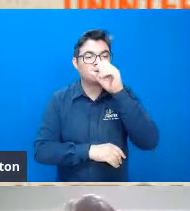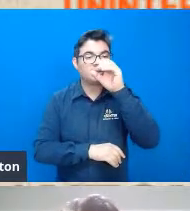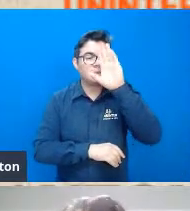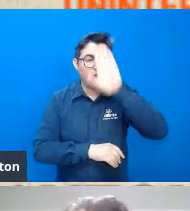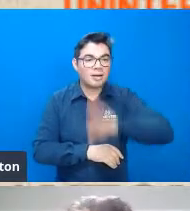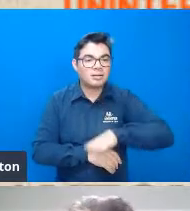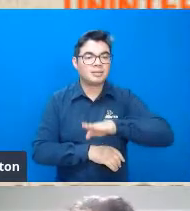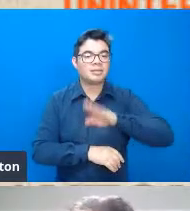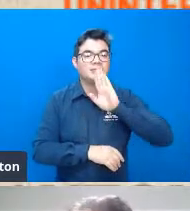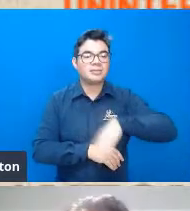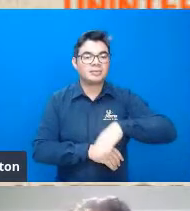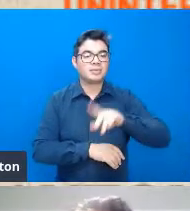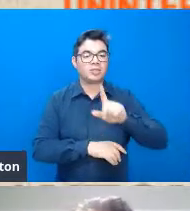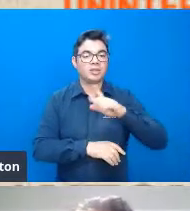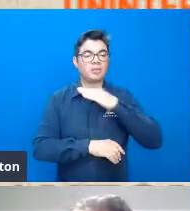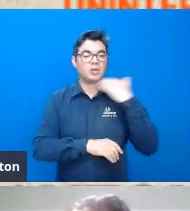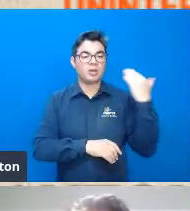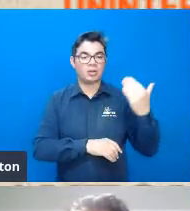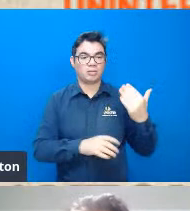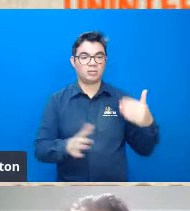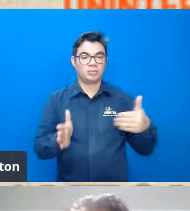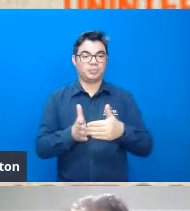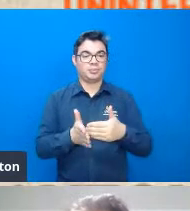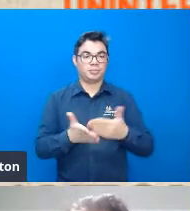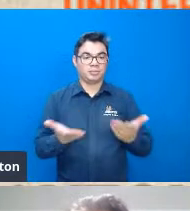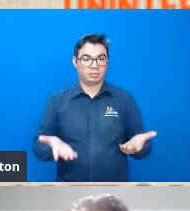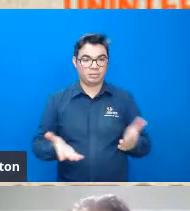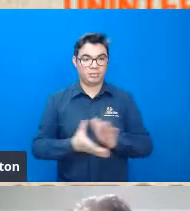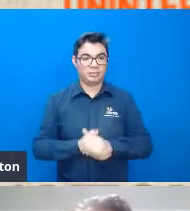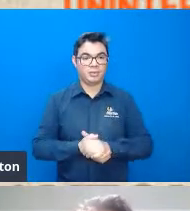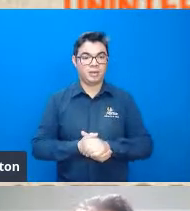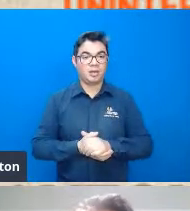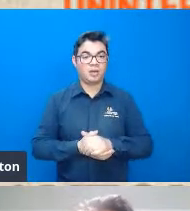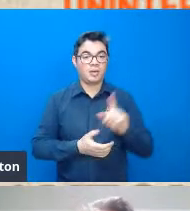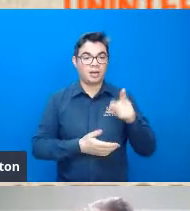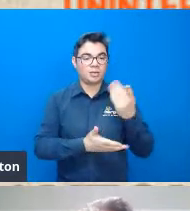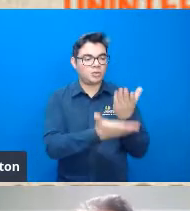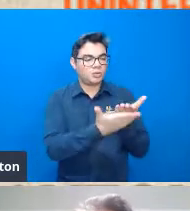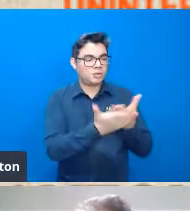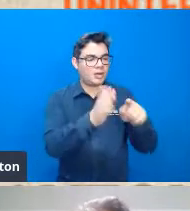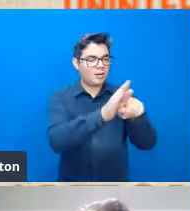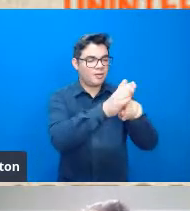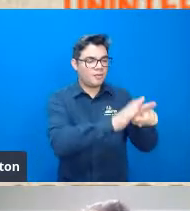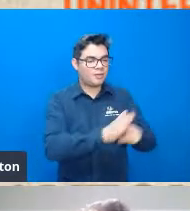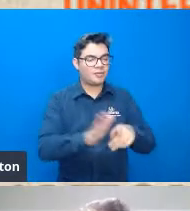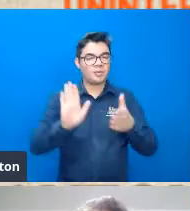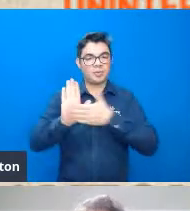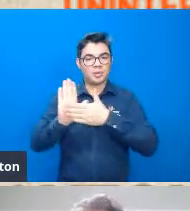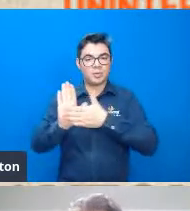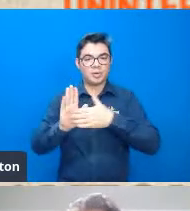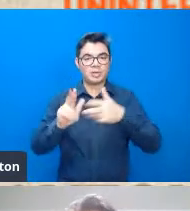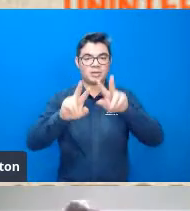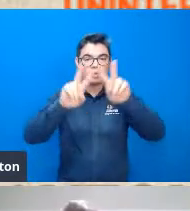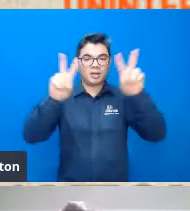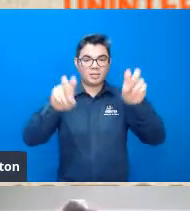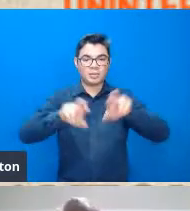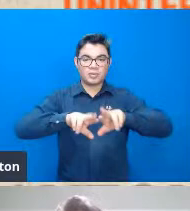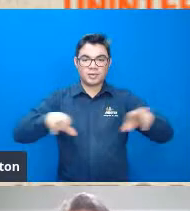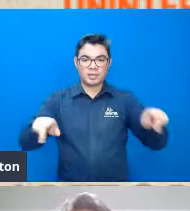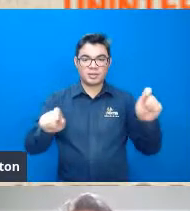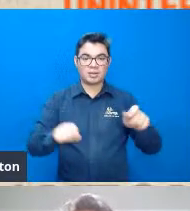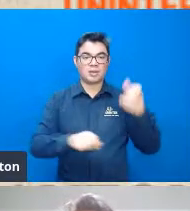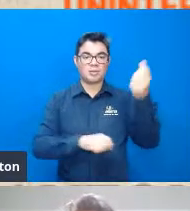dito ele faleceu até o momento da sua morte ele estudava ele propunha temas novos ele ficou nativo mesmo